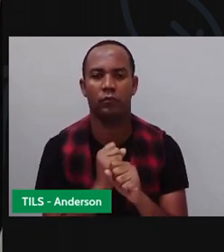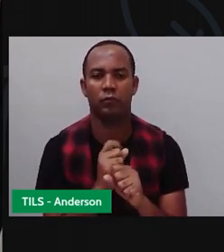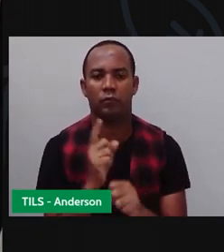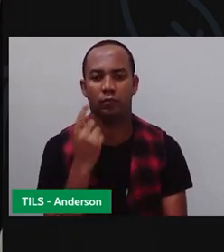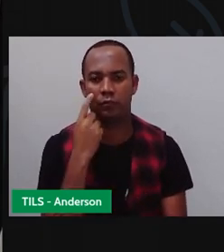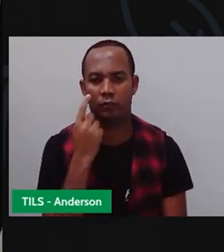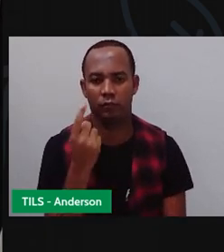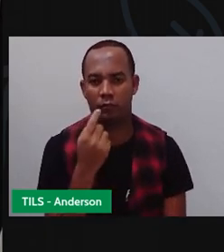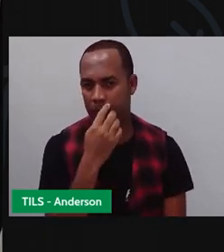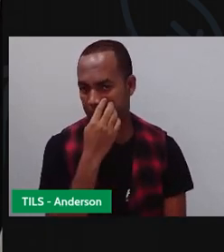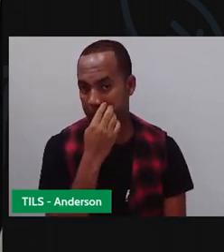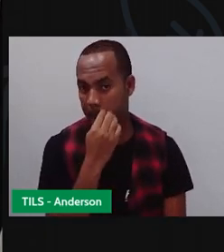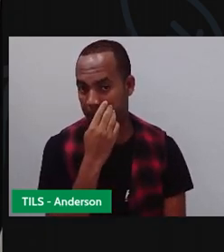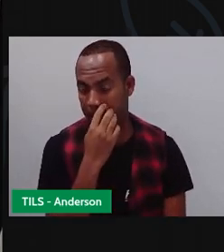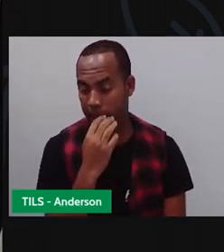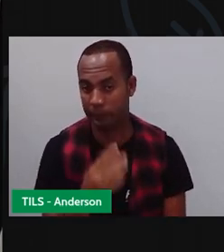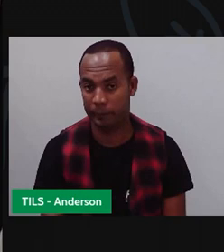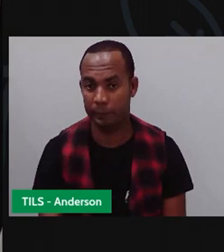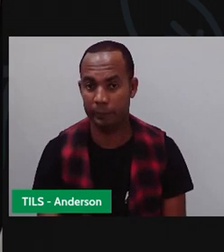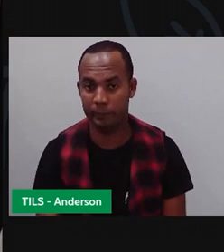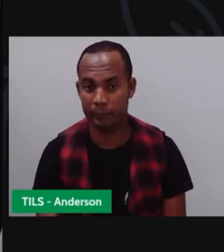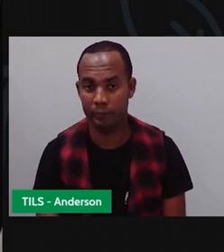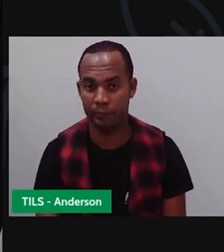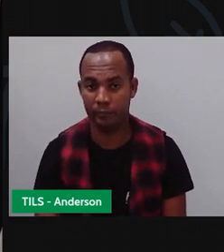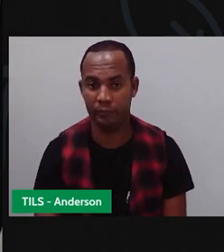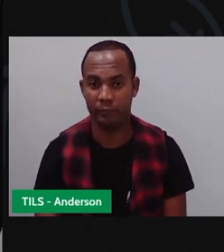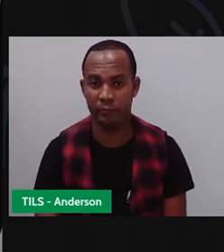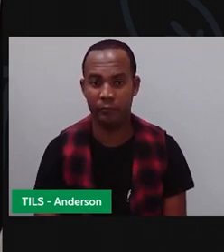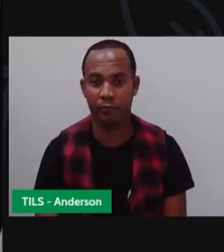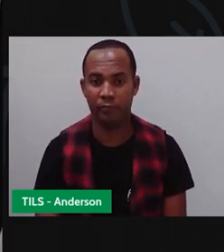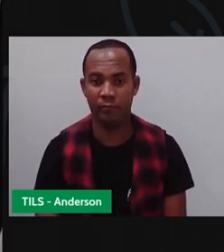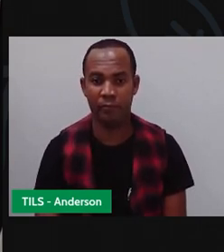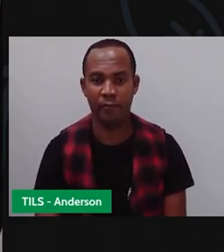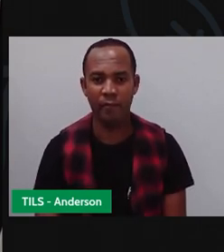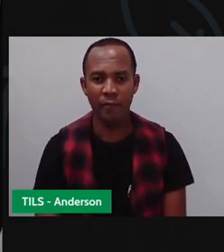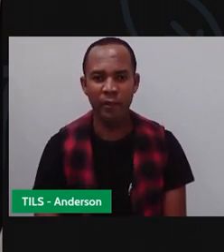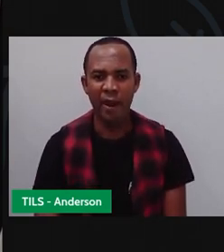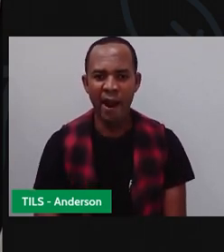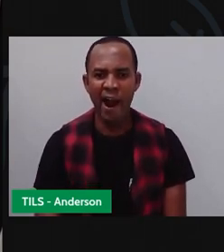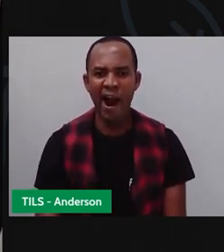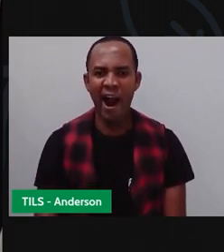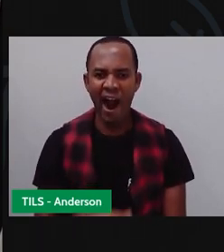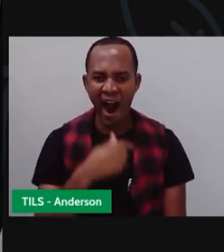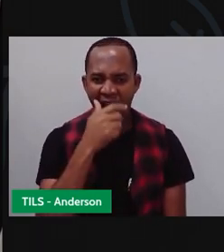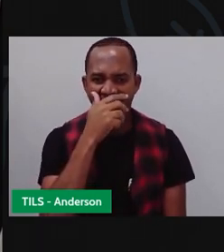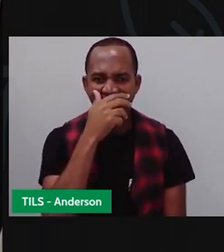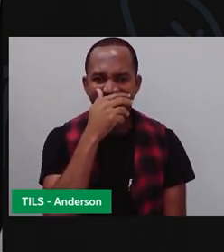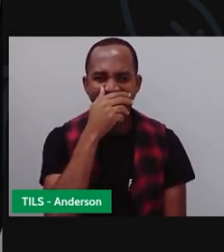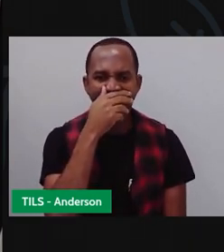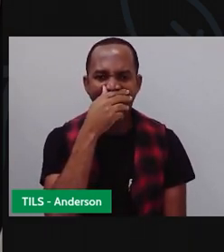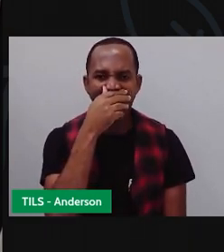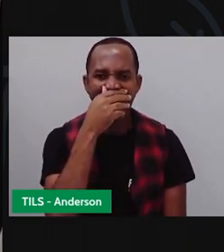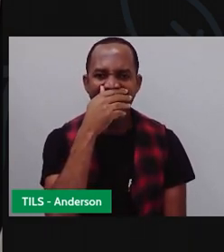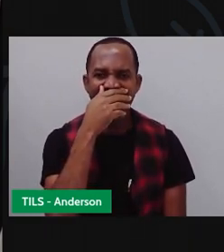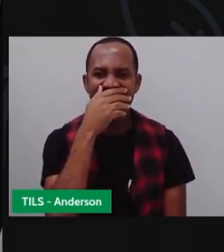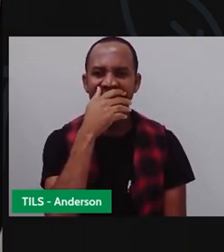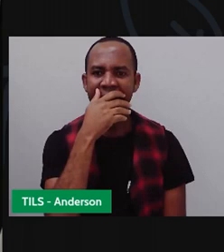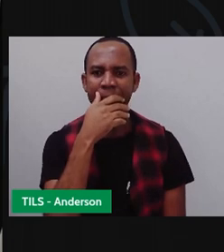Eu tenho uma o quê? Centena. Essa centena, ó, ela desce e vem pra aqui, ó. Mais o quê?